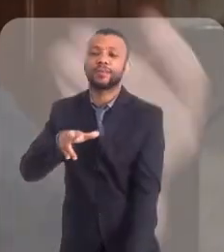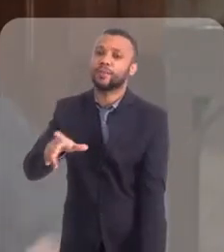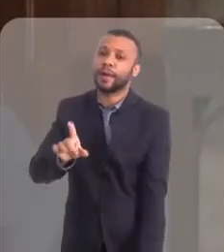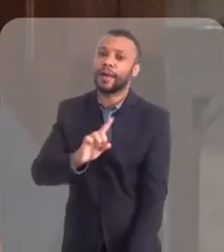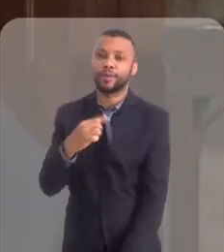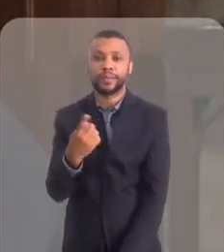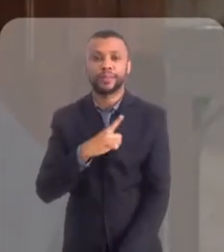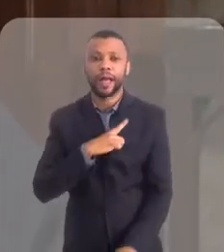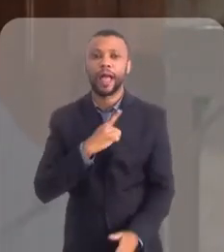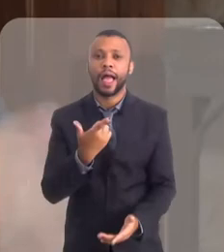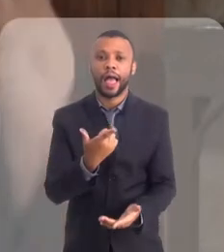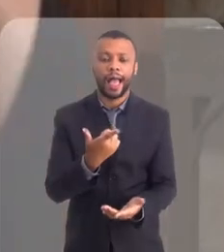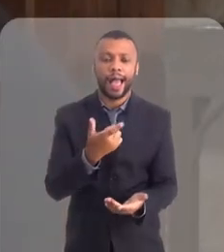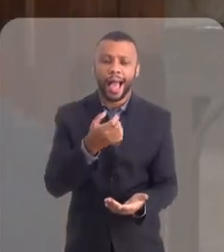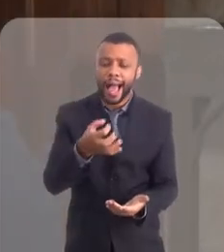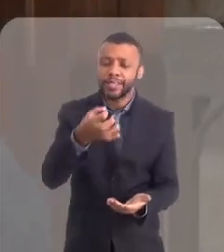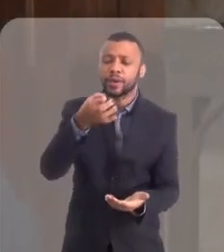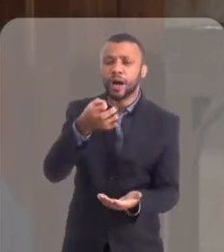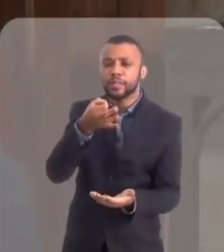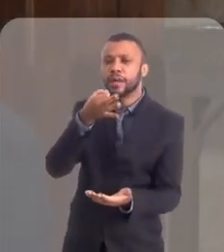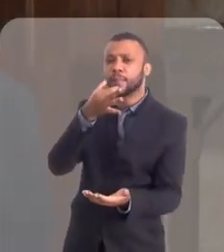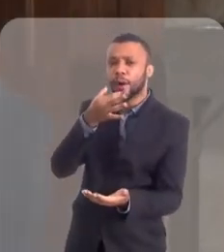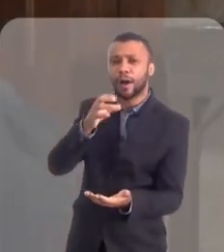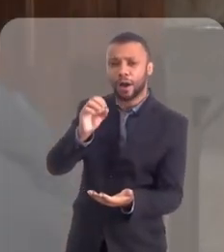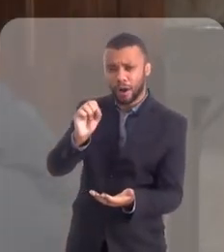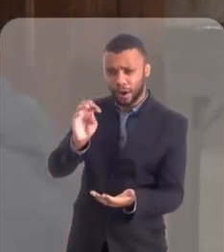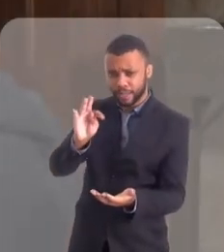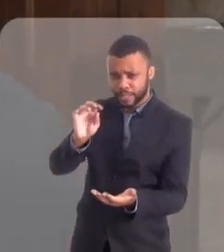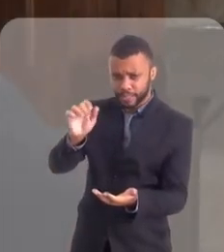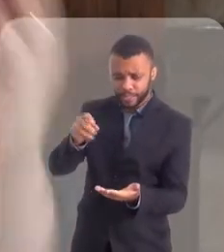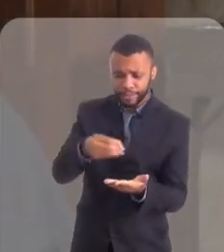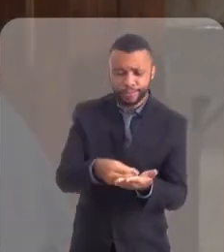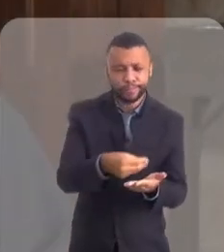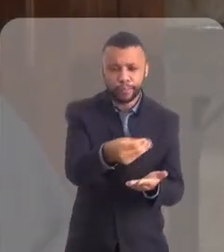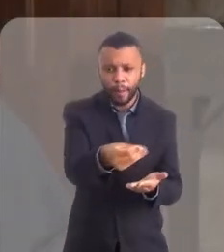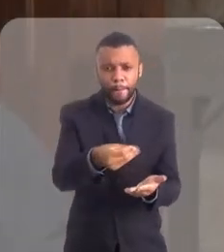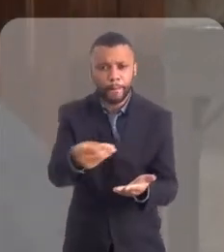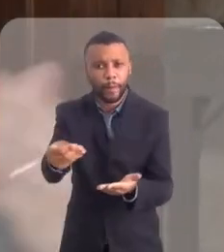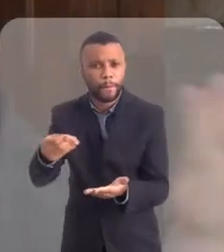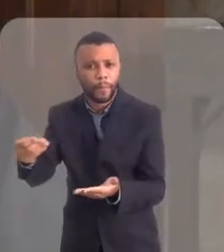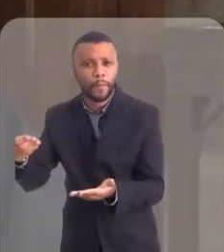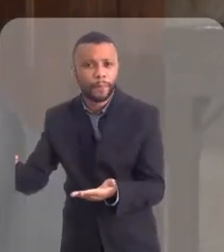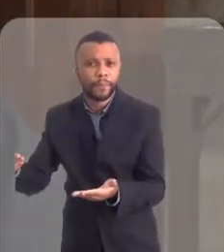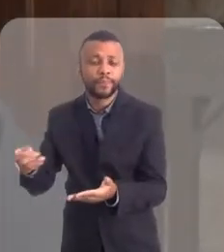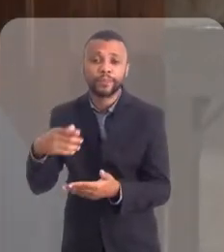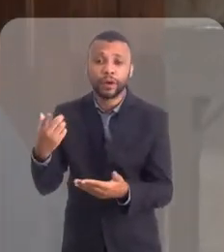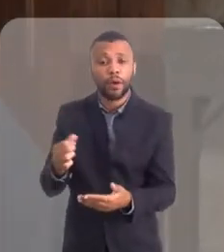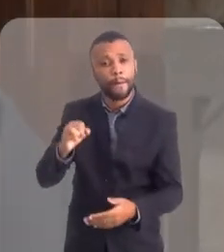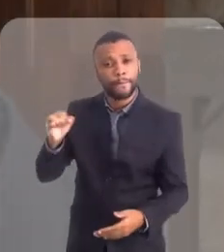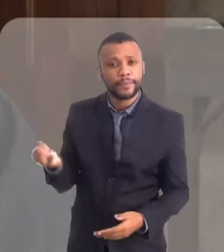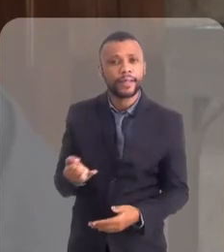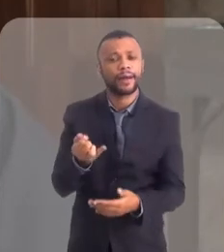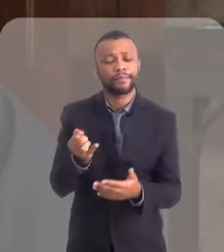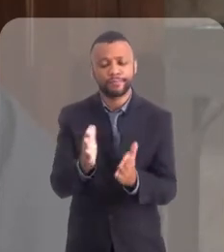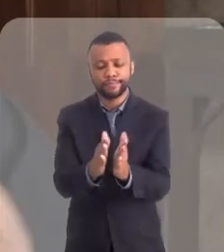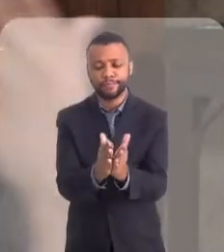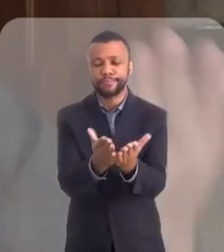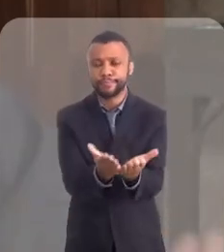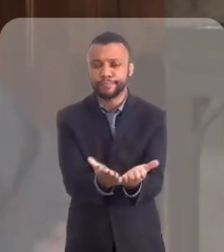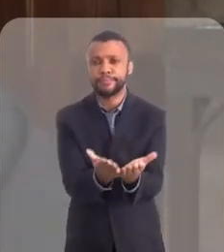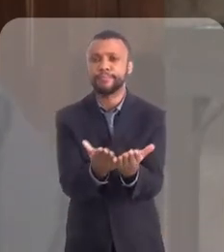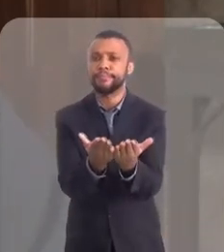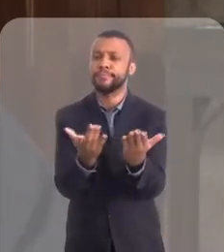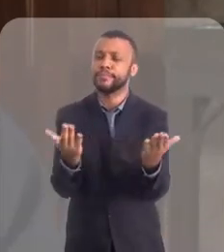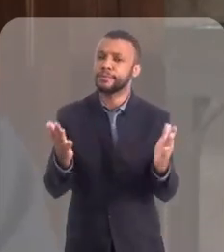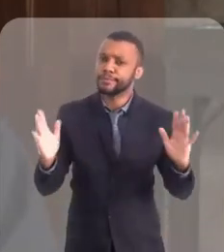distribui as hostas que já foram consagradas. Você não tinha que vir uma vez por mês para consagrar bastante hoste e eu fazia, então, a celebração da palavra. Mas as